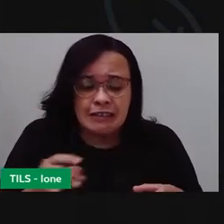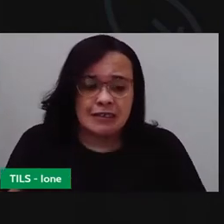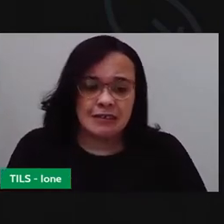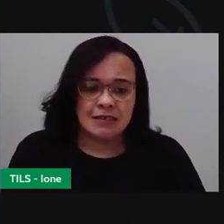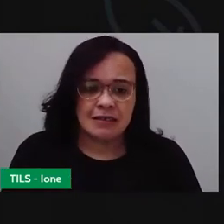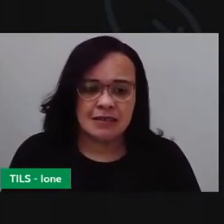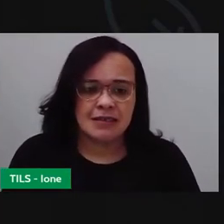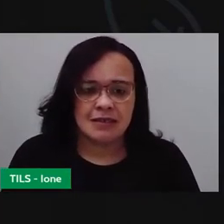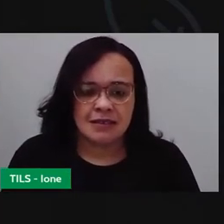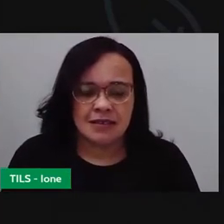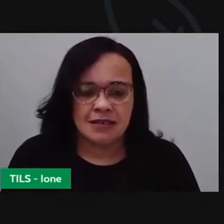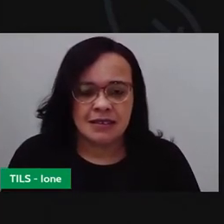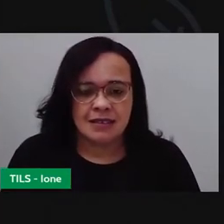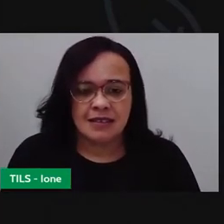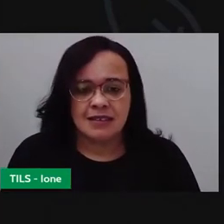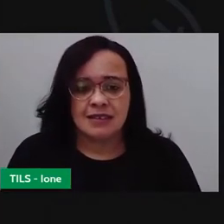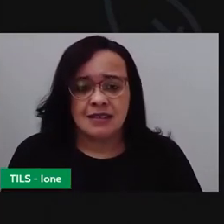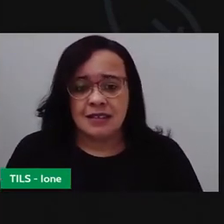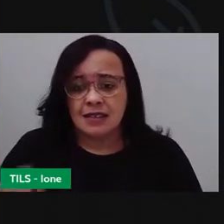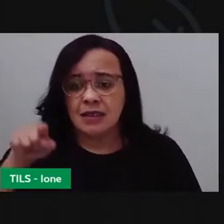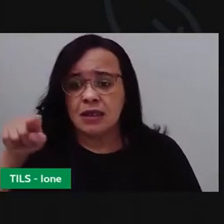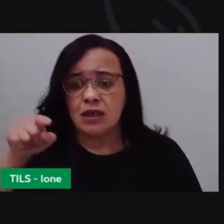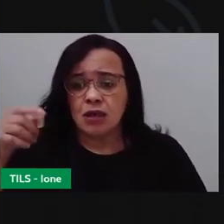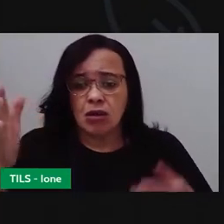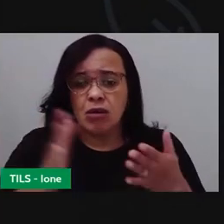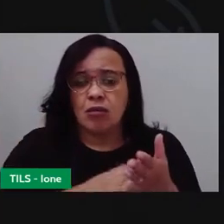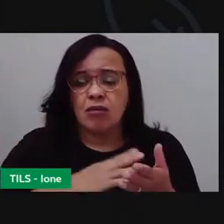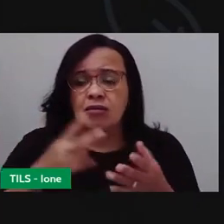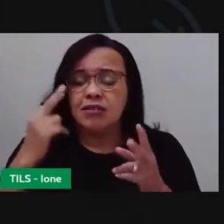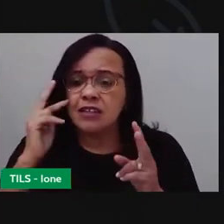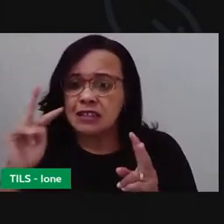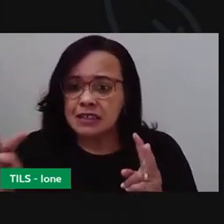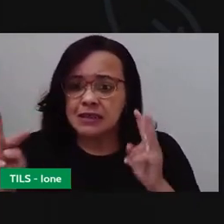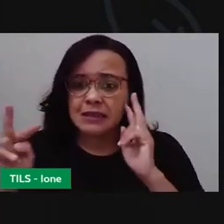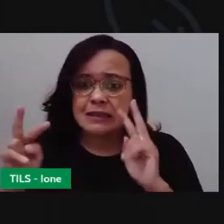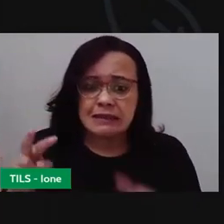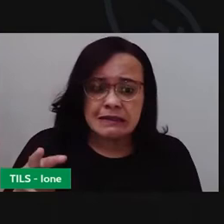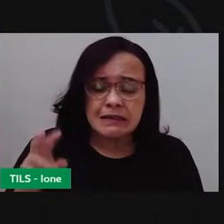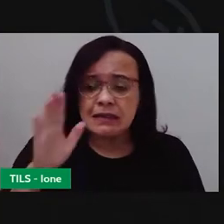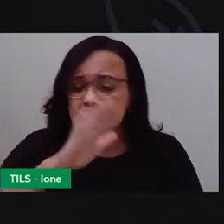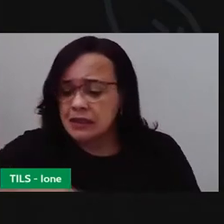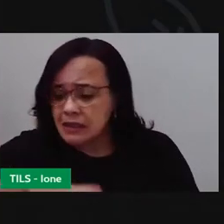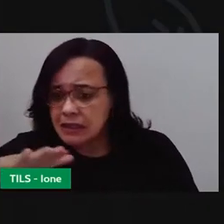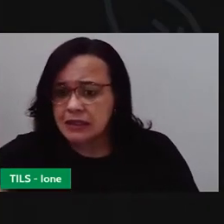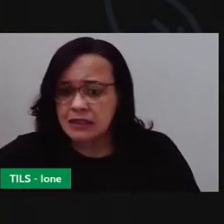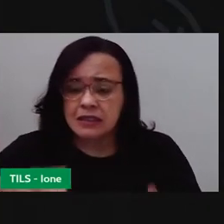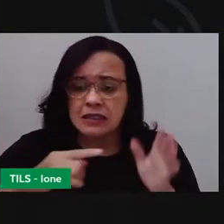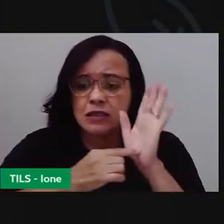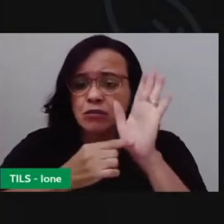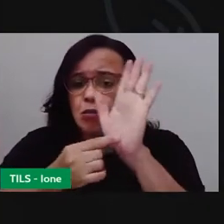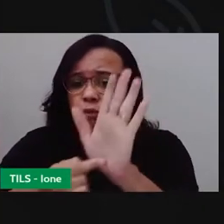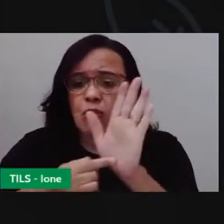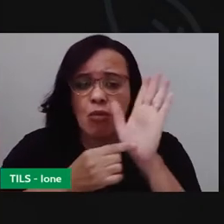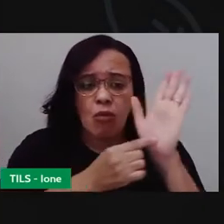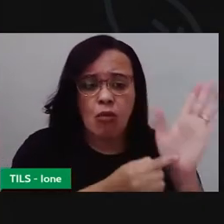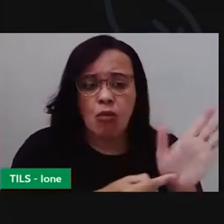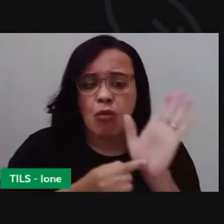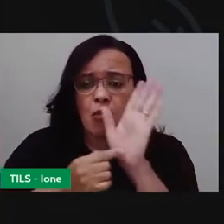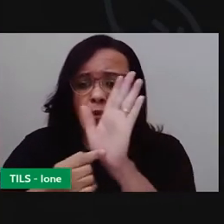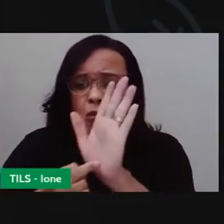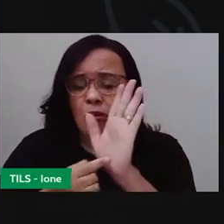E aqui, a criança vai mostrando para o outro, para